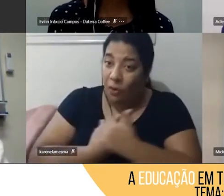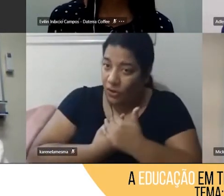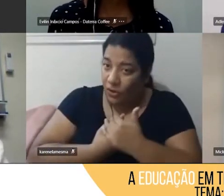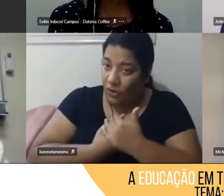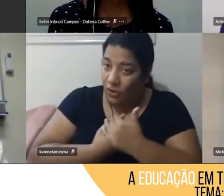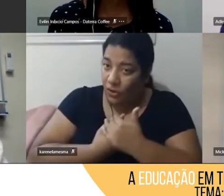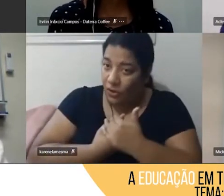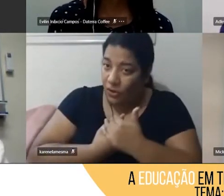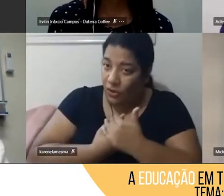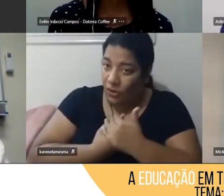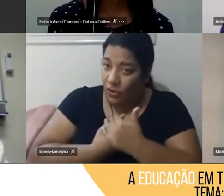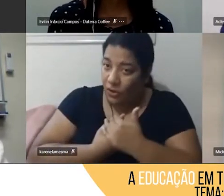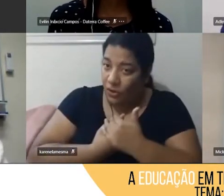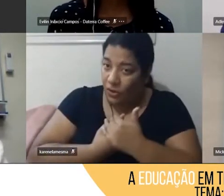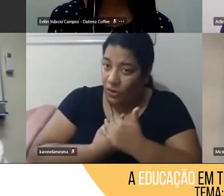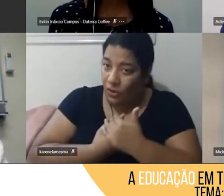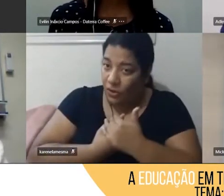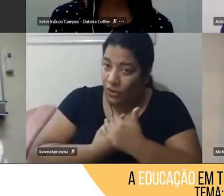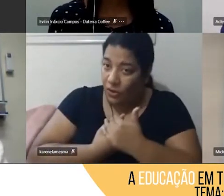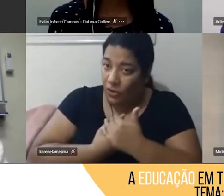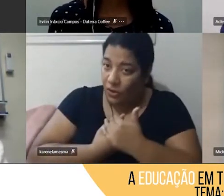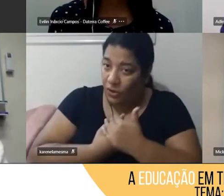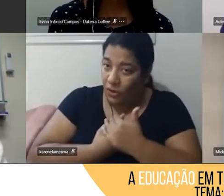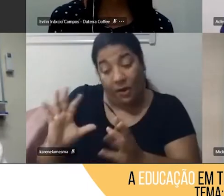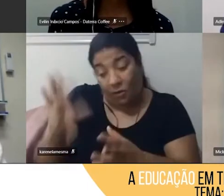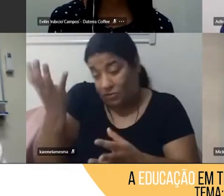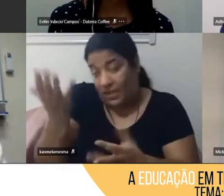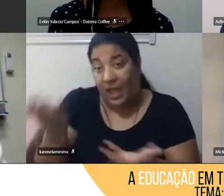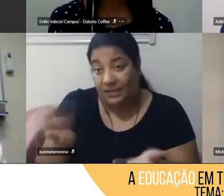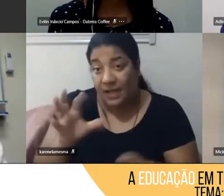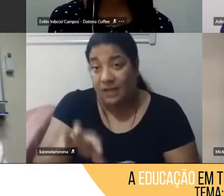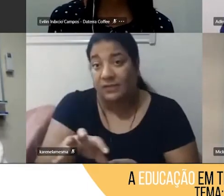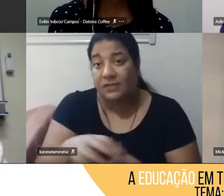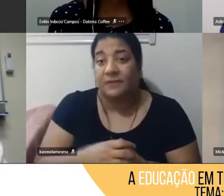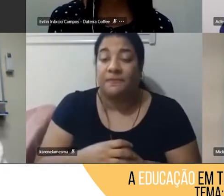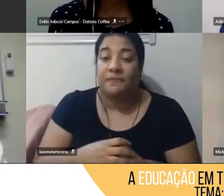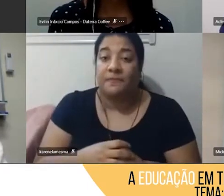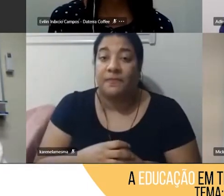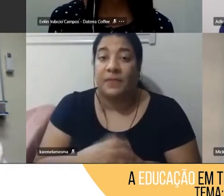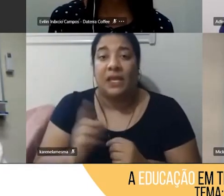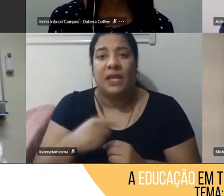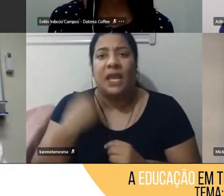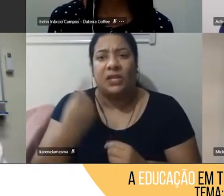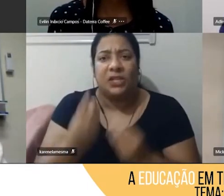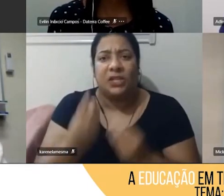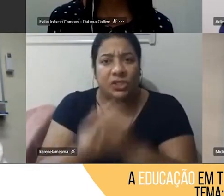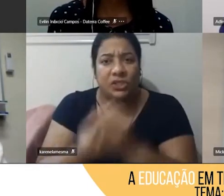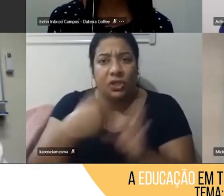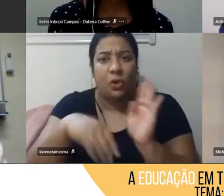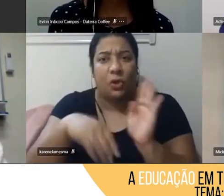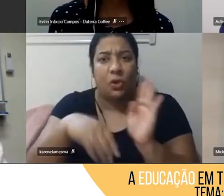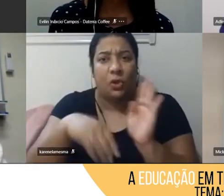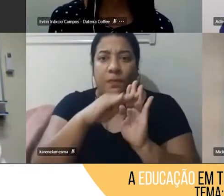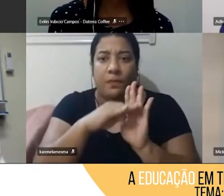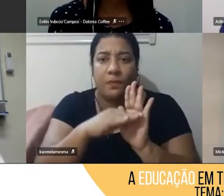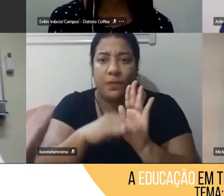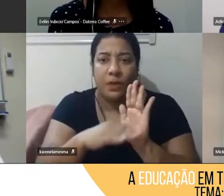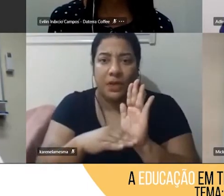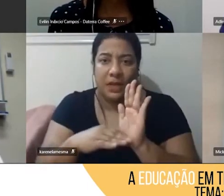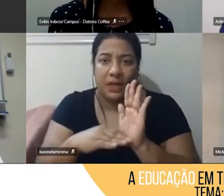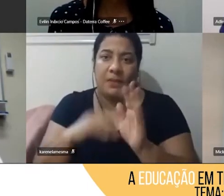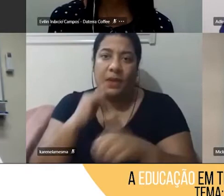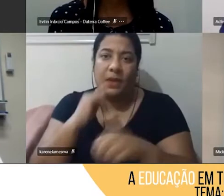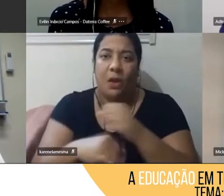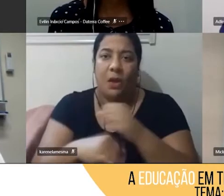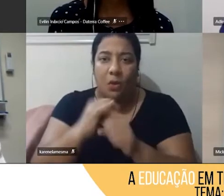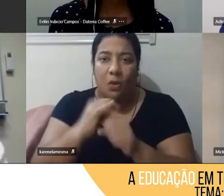da gente entender que é o que está acontecendo, e aí a gente construiu um programa online, a princípio, eu